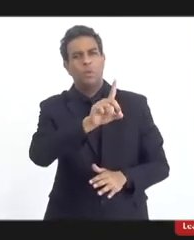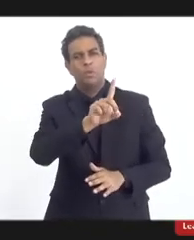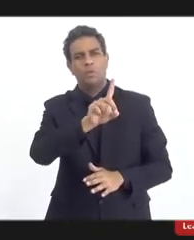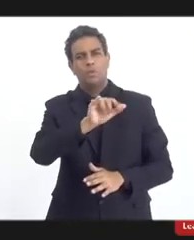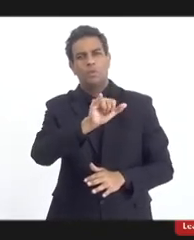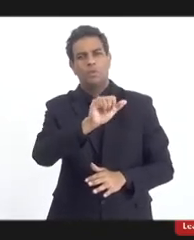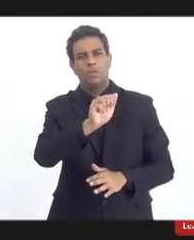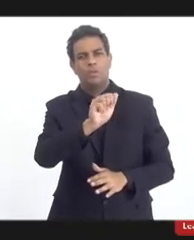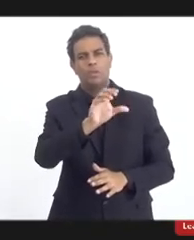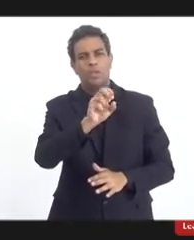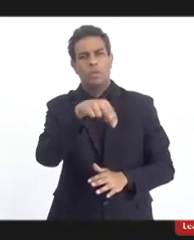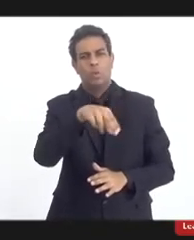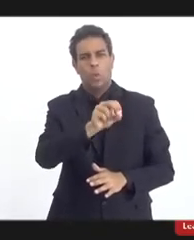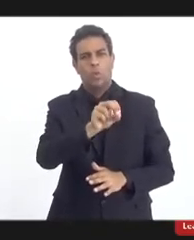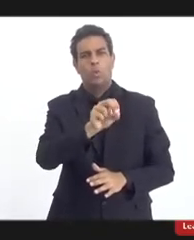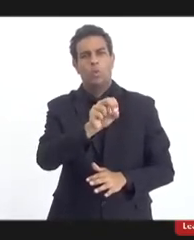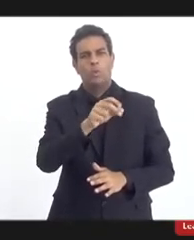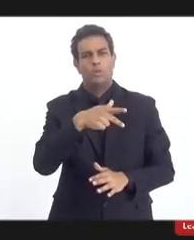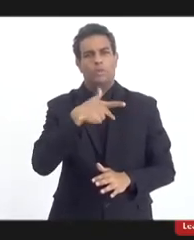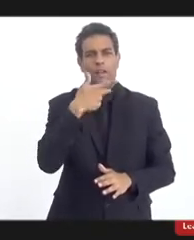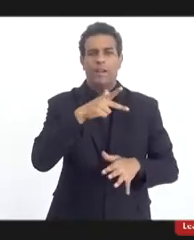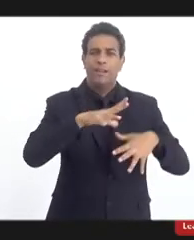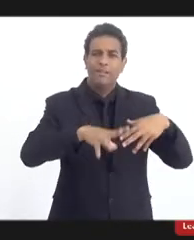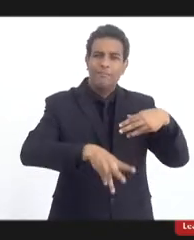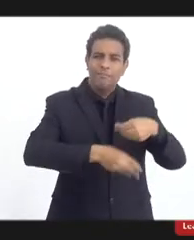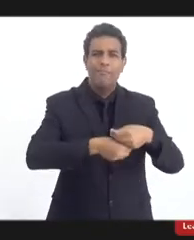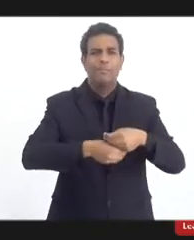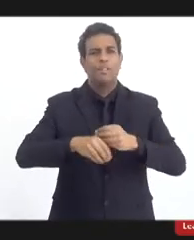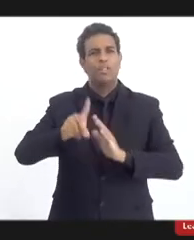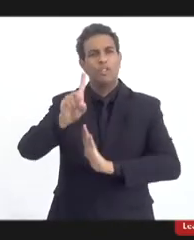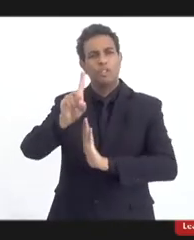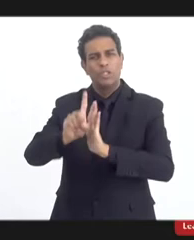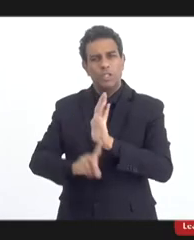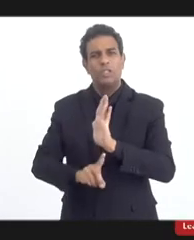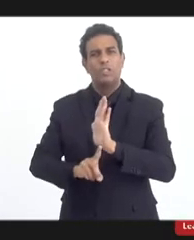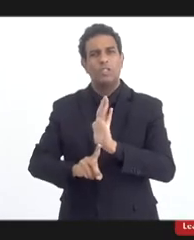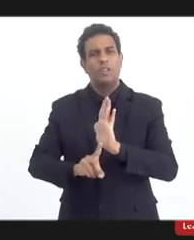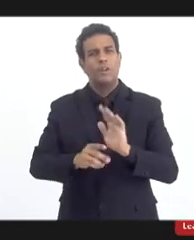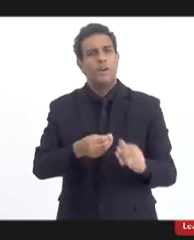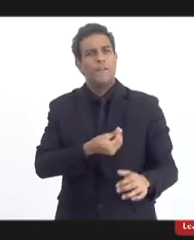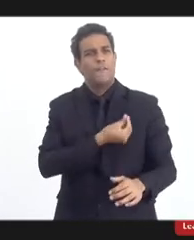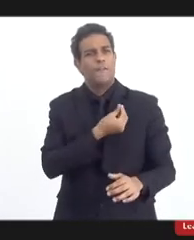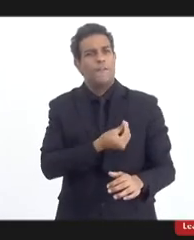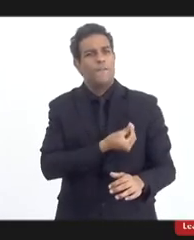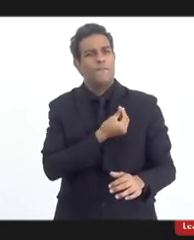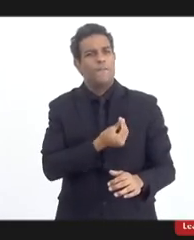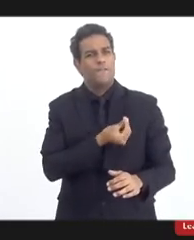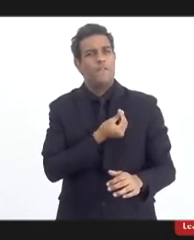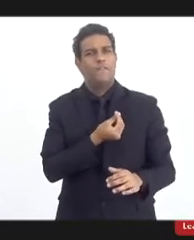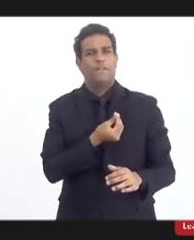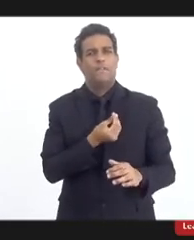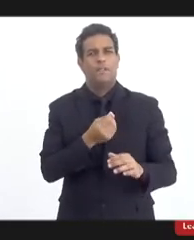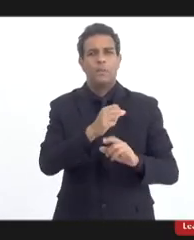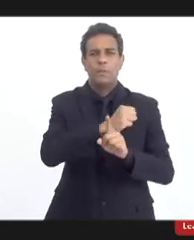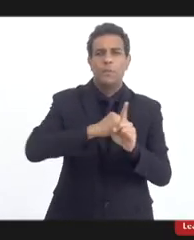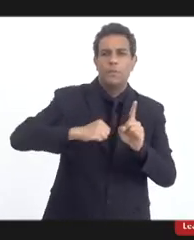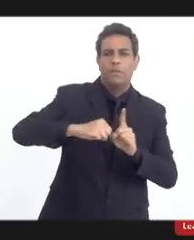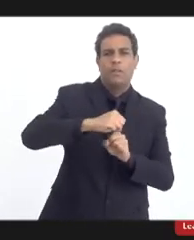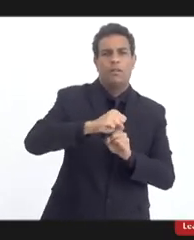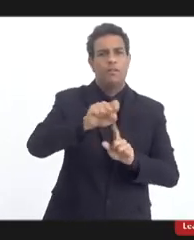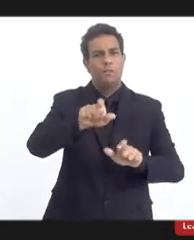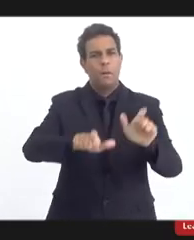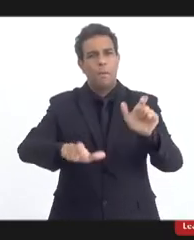ao fazer essa referência, do direito de existência do outro. Ou seja,